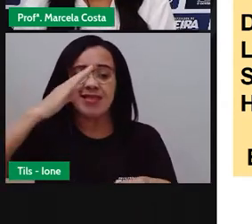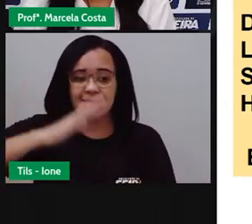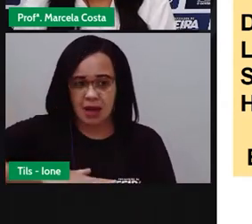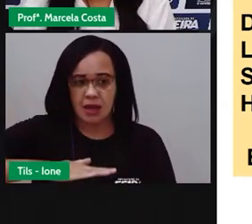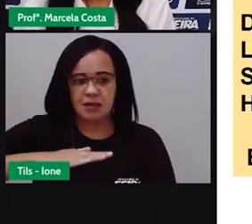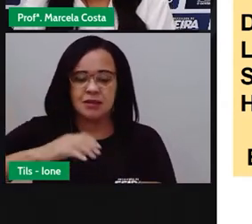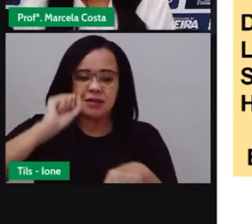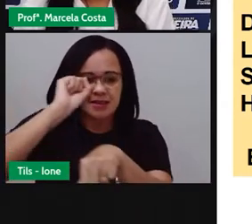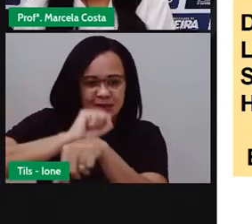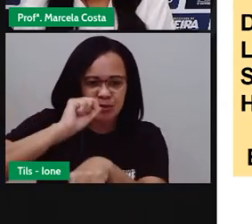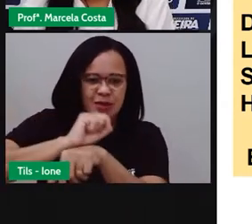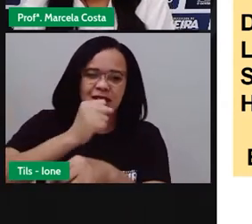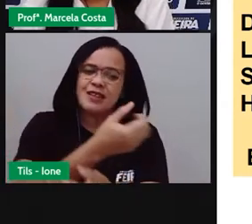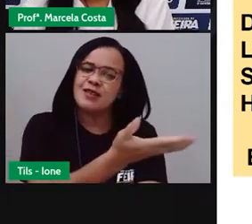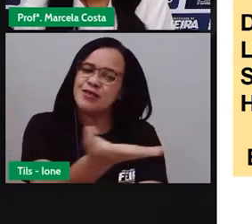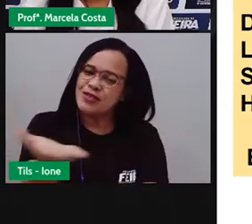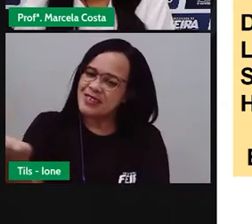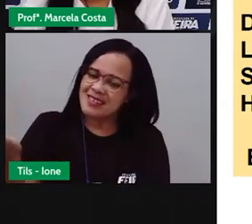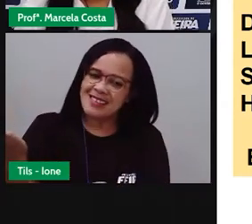Esperamos você!